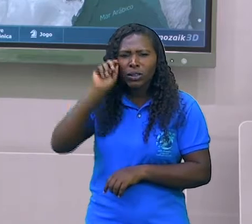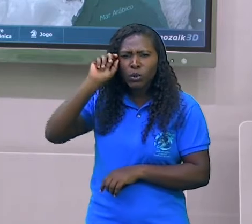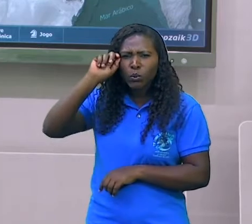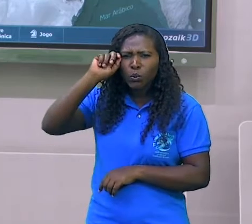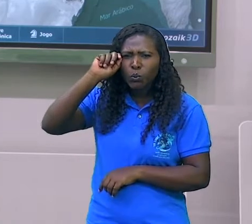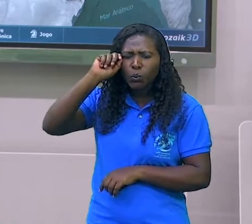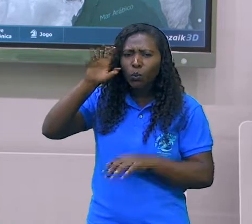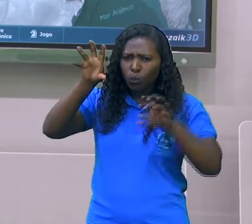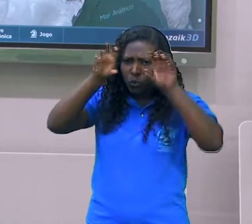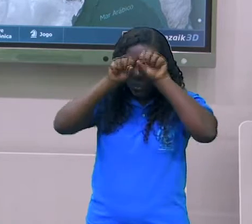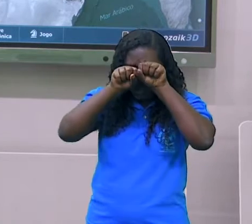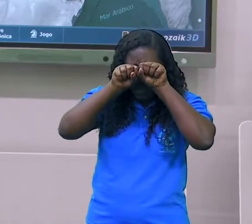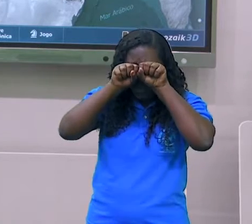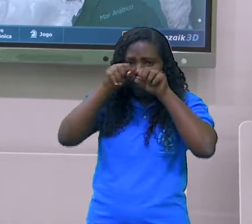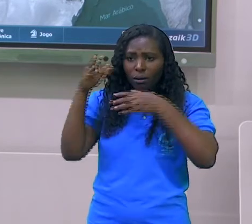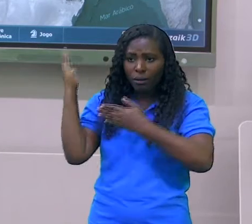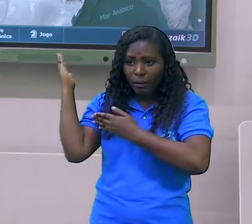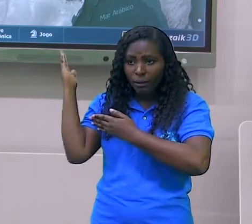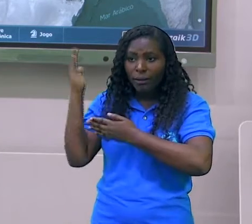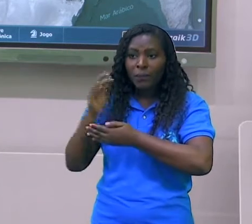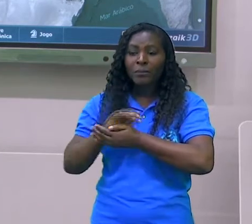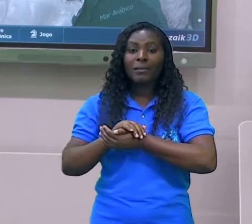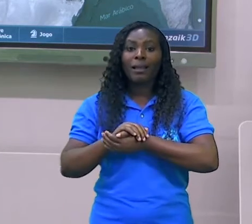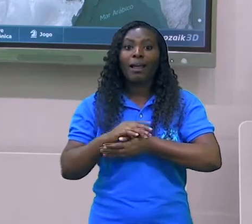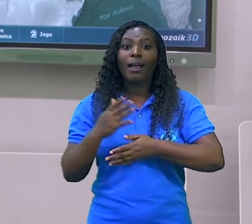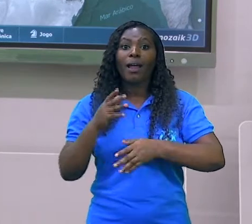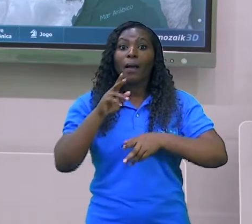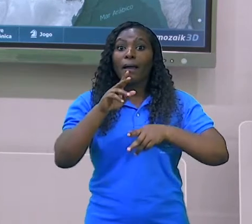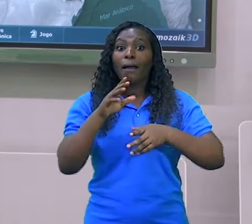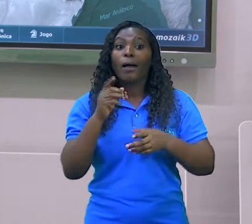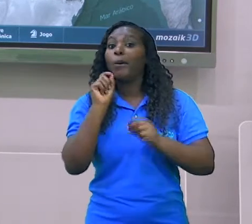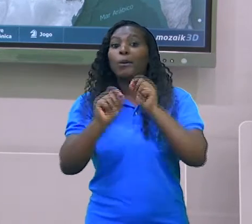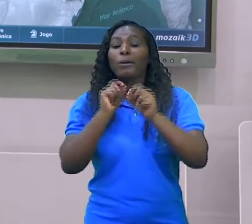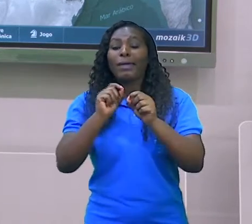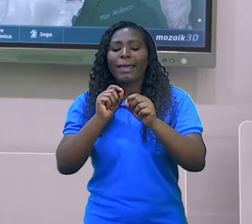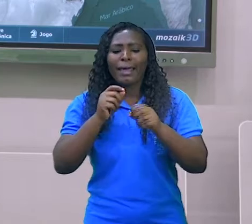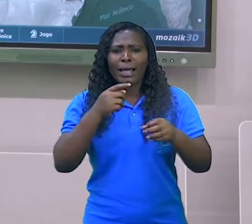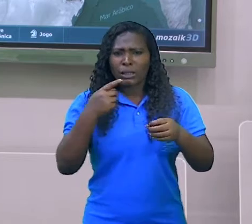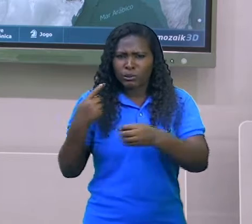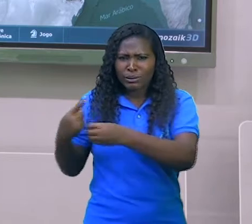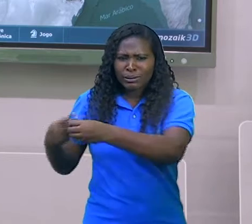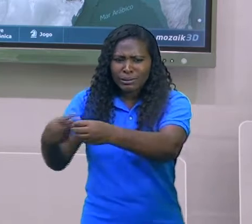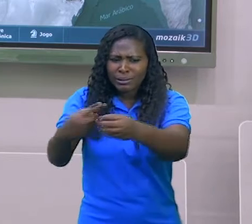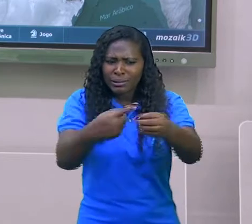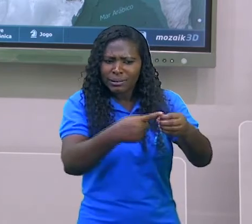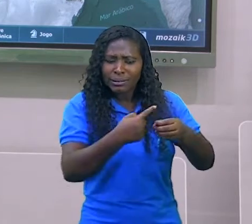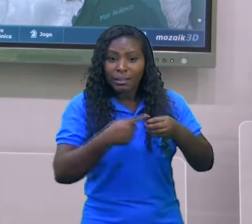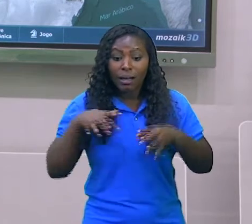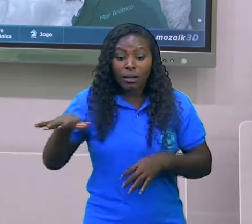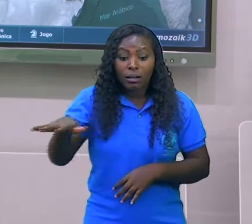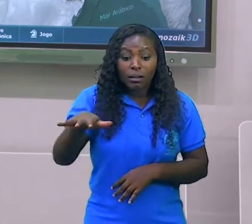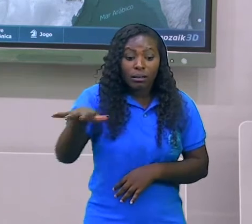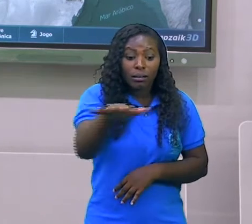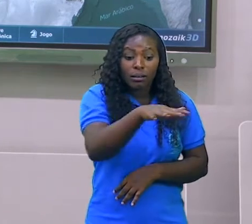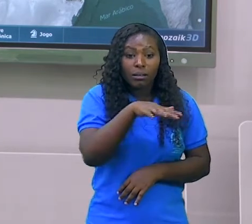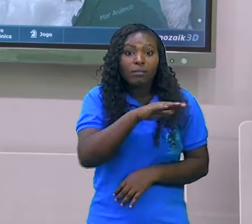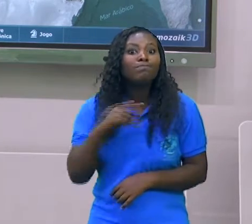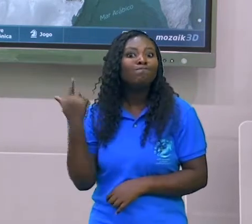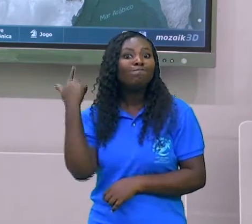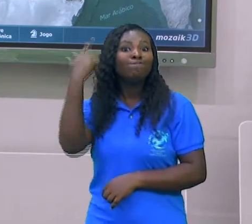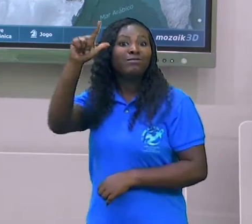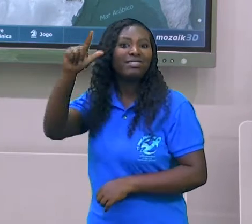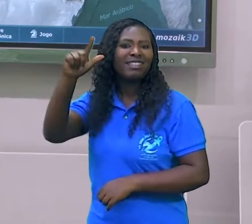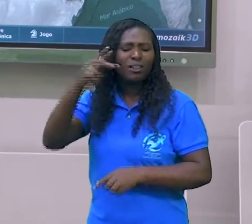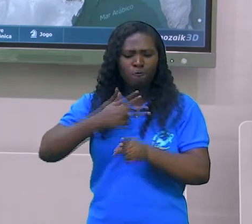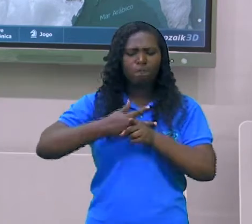aqui, nós temos as conquistas de Alexandre, que é essa parte mais em roxo, ou lilás, vai até